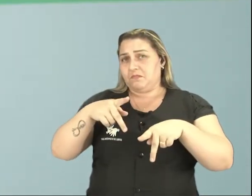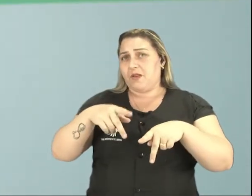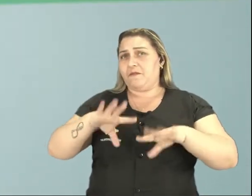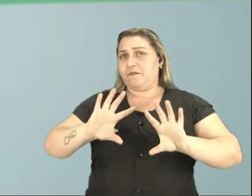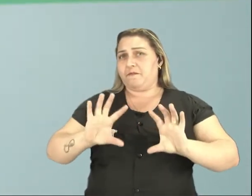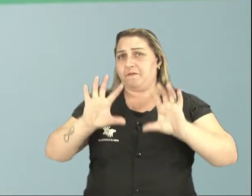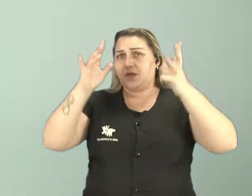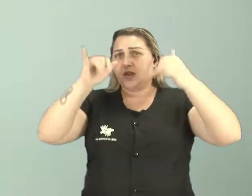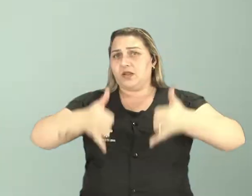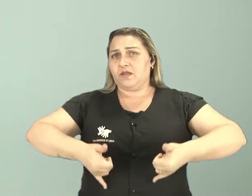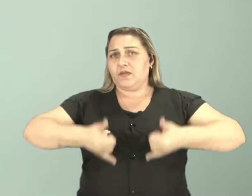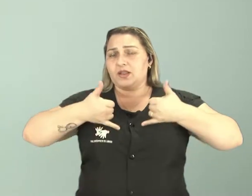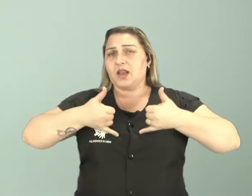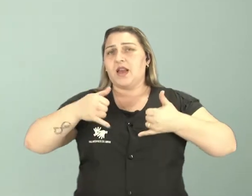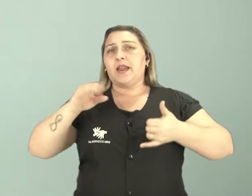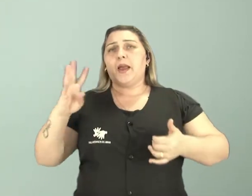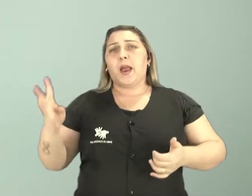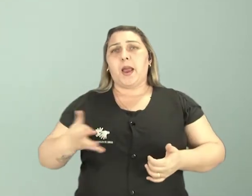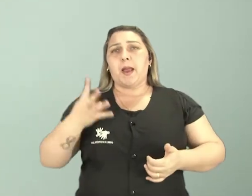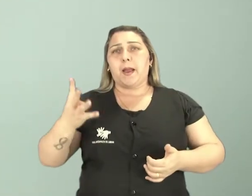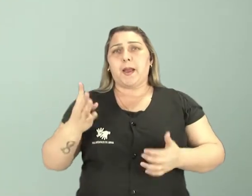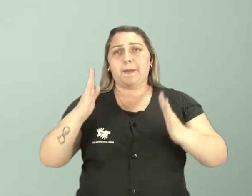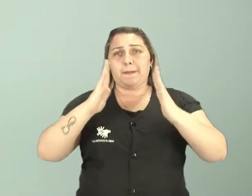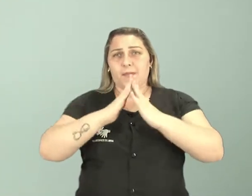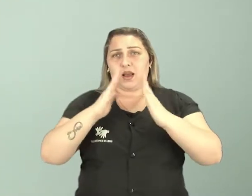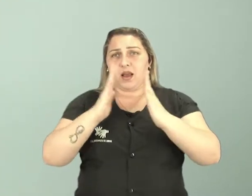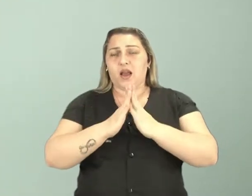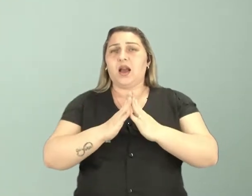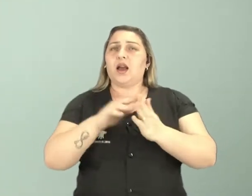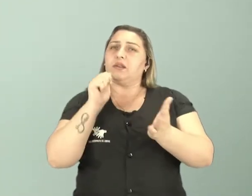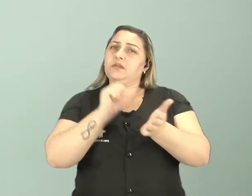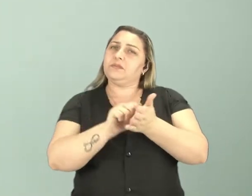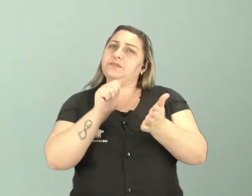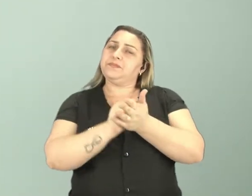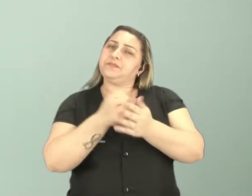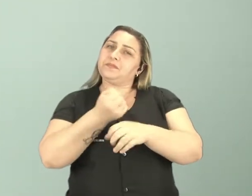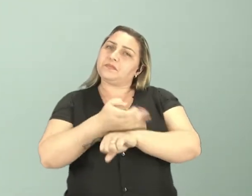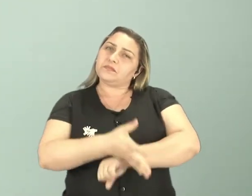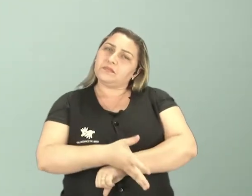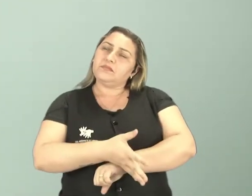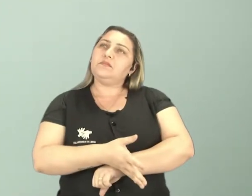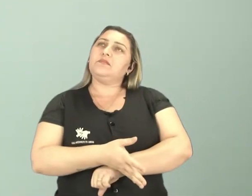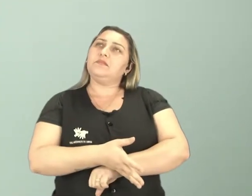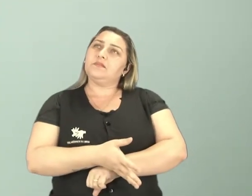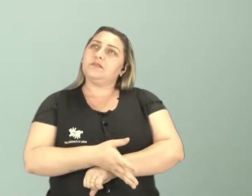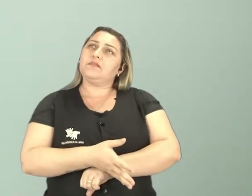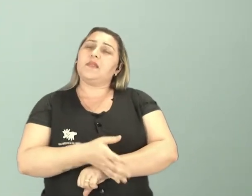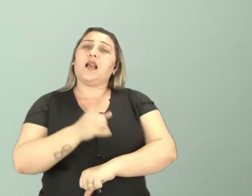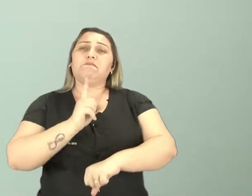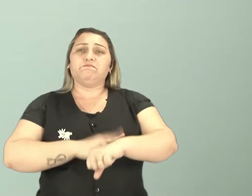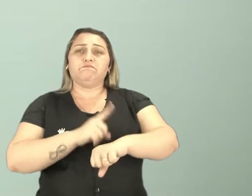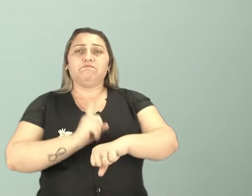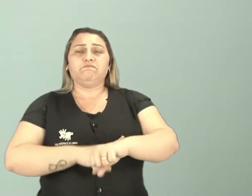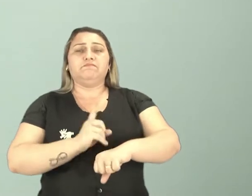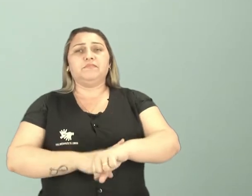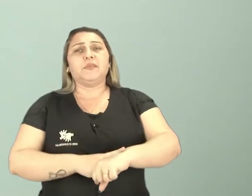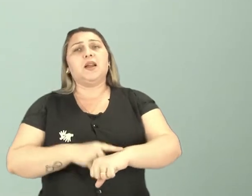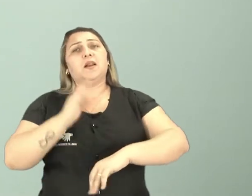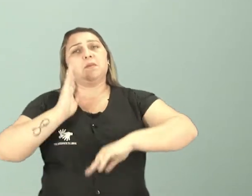festas de aniversário, ele compõe durante as madrugadas, ele se dedica algum tempo para aquela